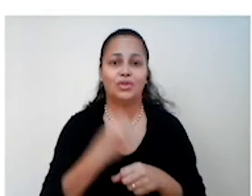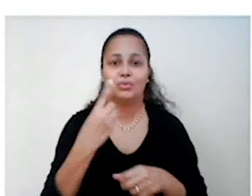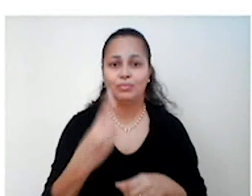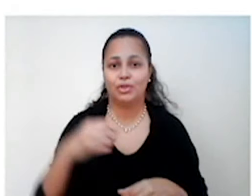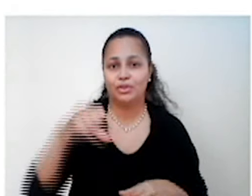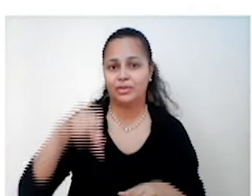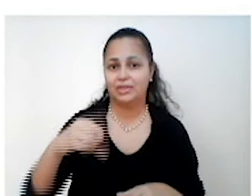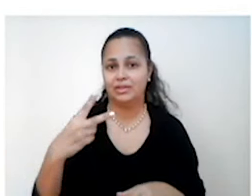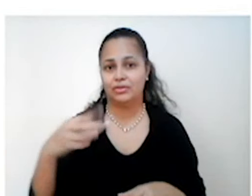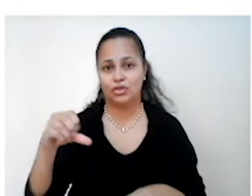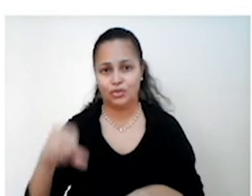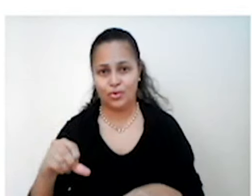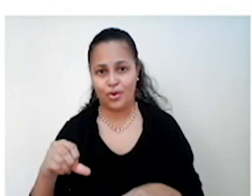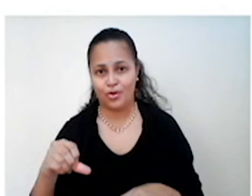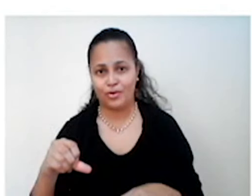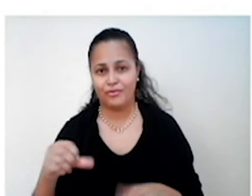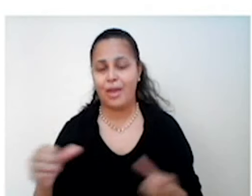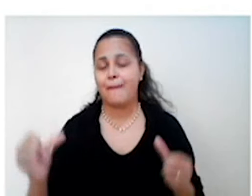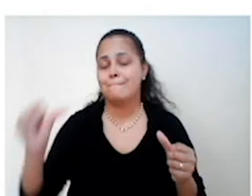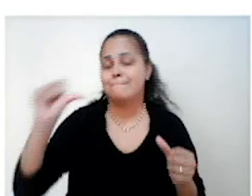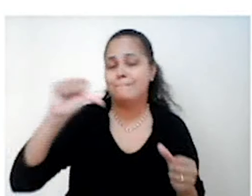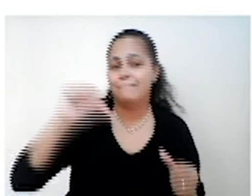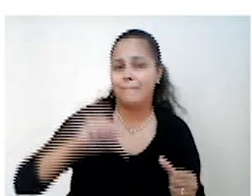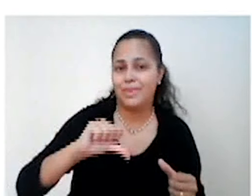veio para piorar essa situação.